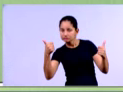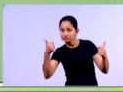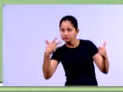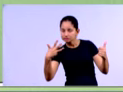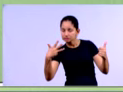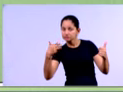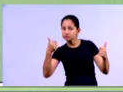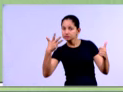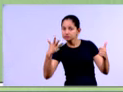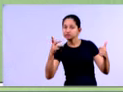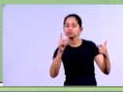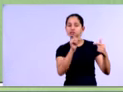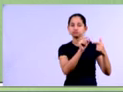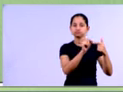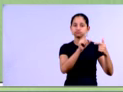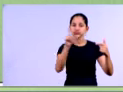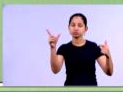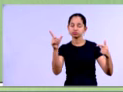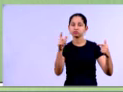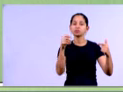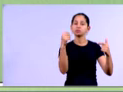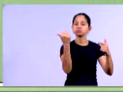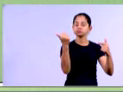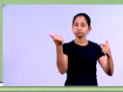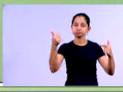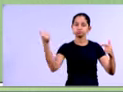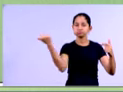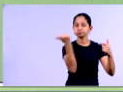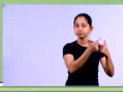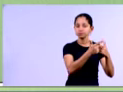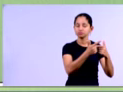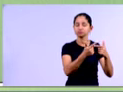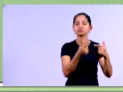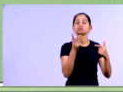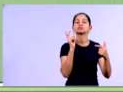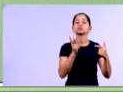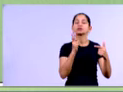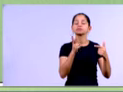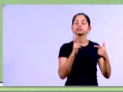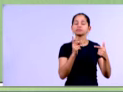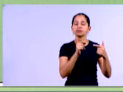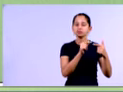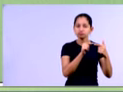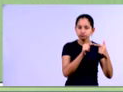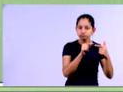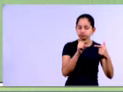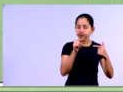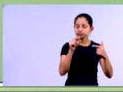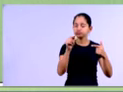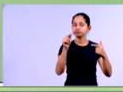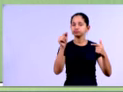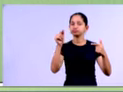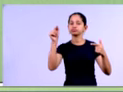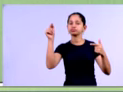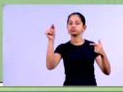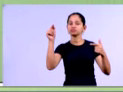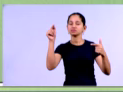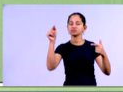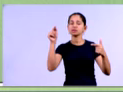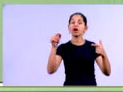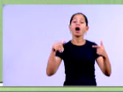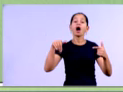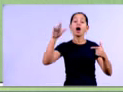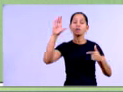a nossa receita líquida cresceu, né, 8,86%. Tá? Então, aqui está a nossa análise. Aumentou 8